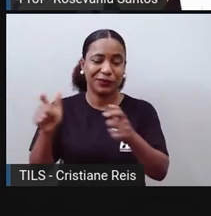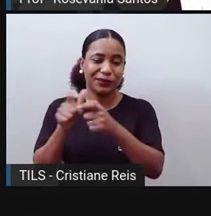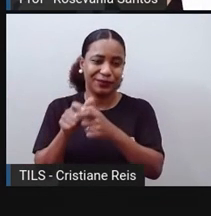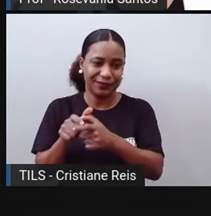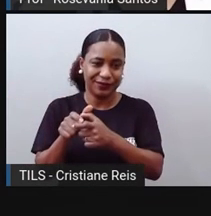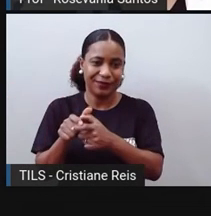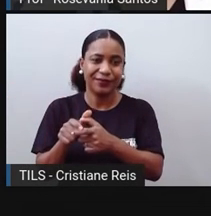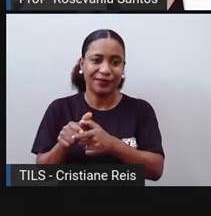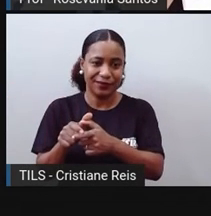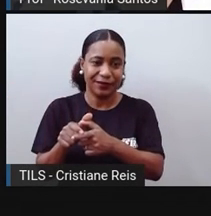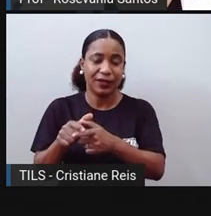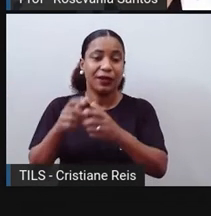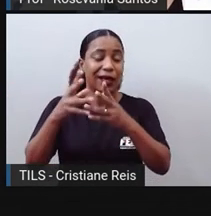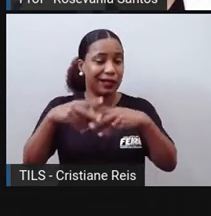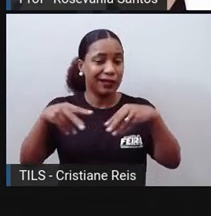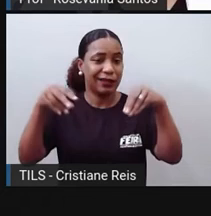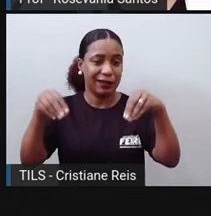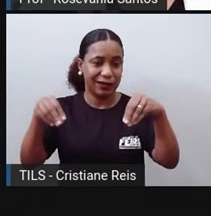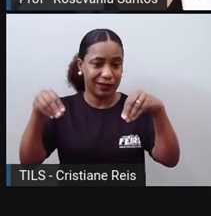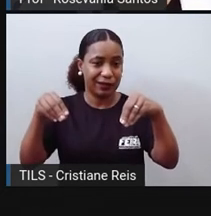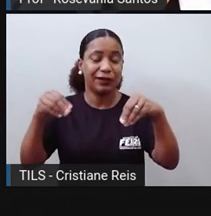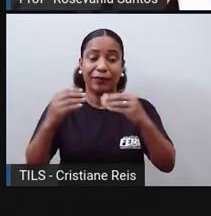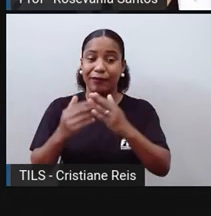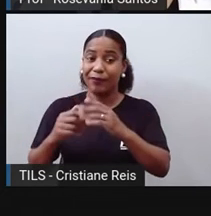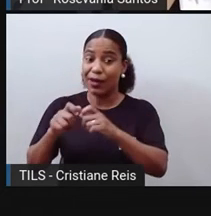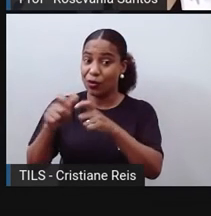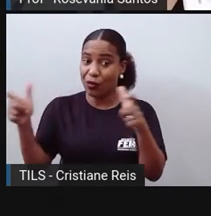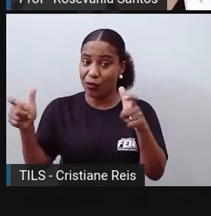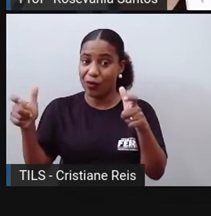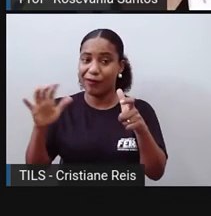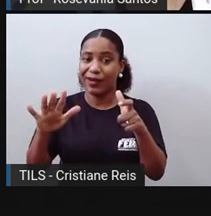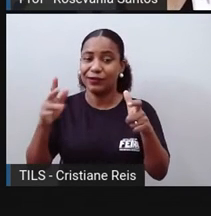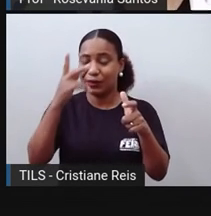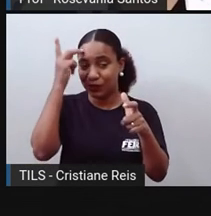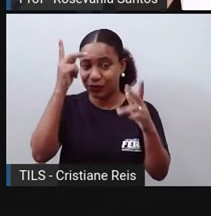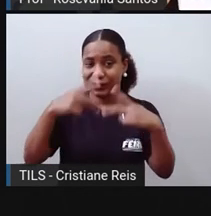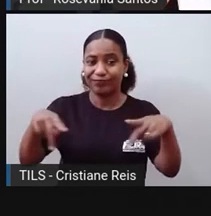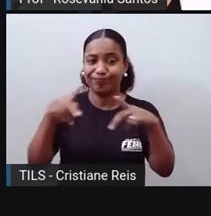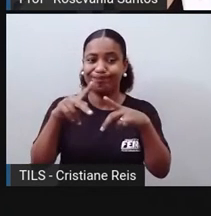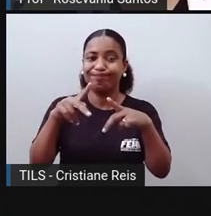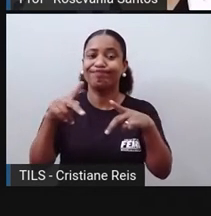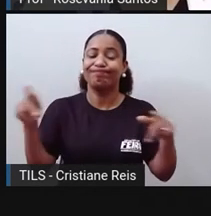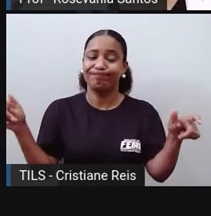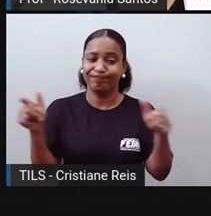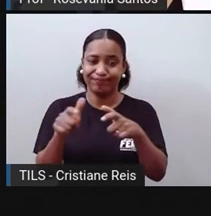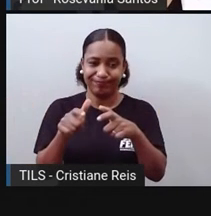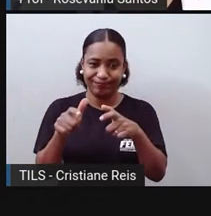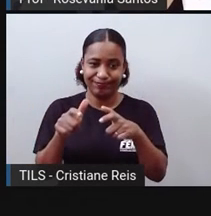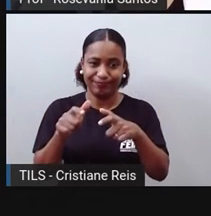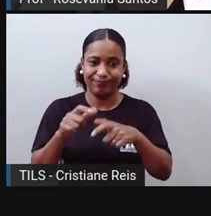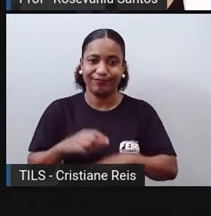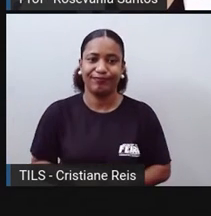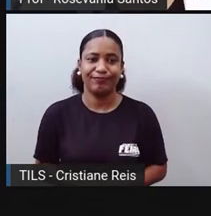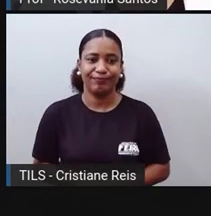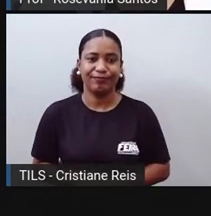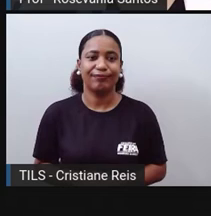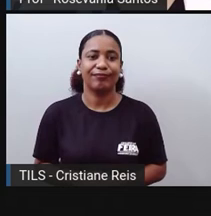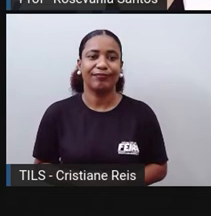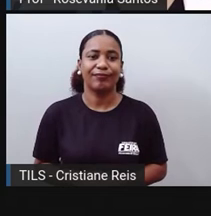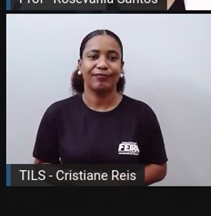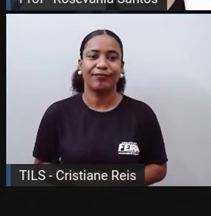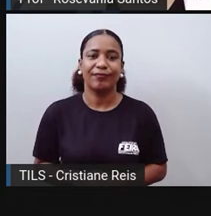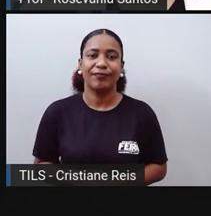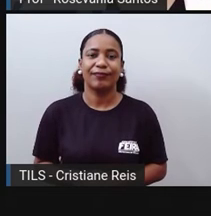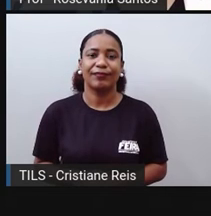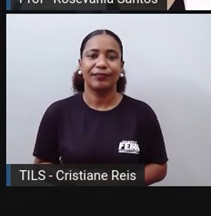nível de extensão e diária aí, né. Então, tem que saber administrar muito bem essa população. Outra coisa, aqui,